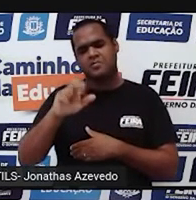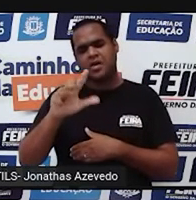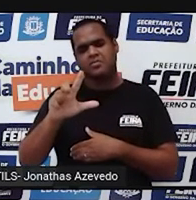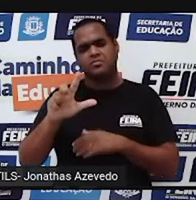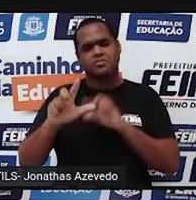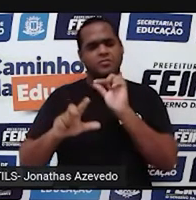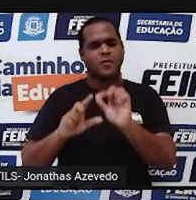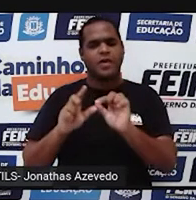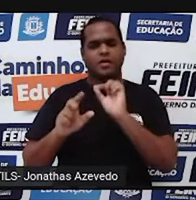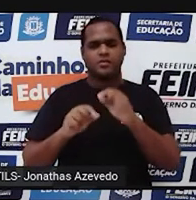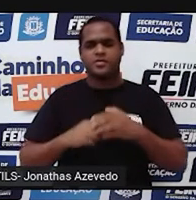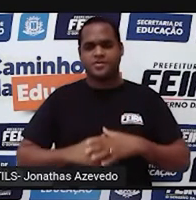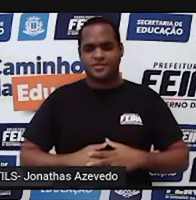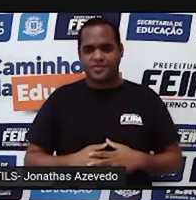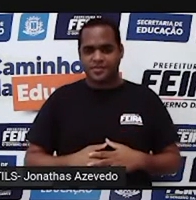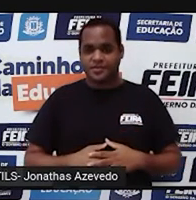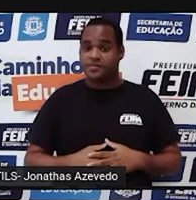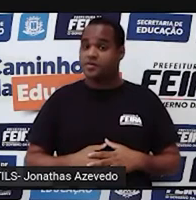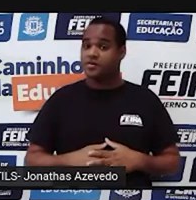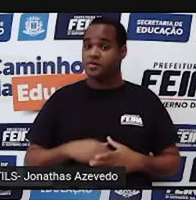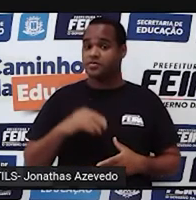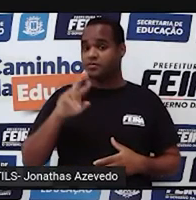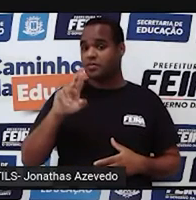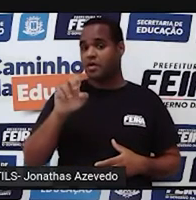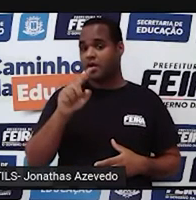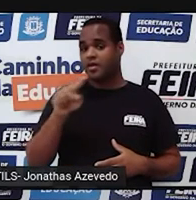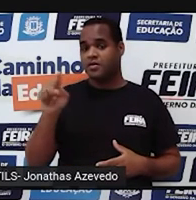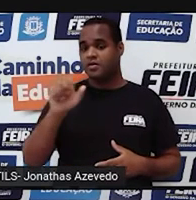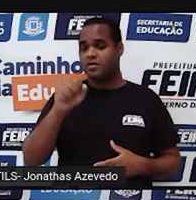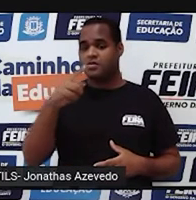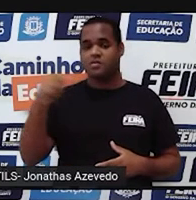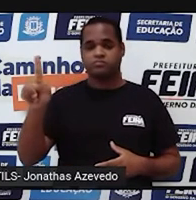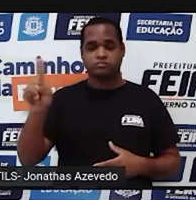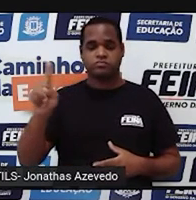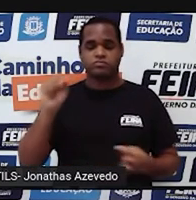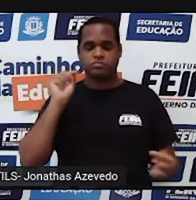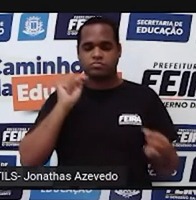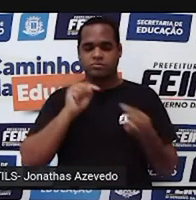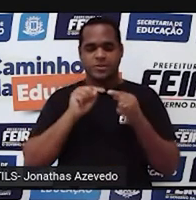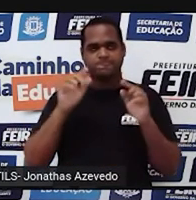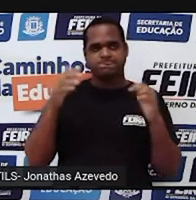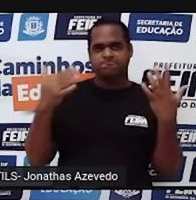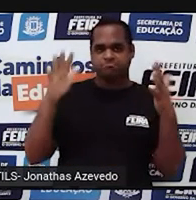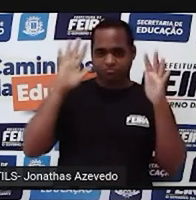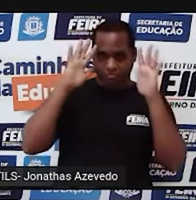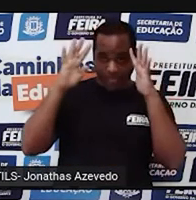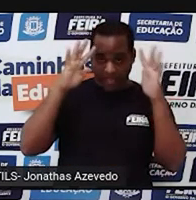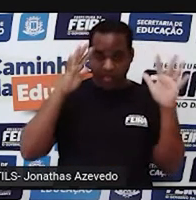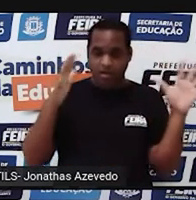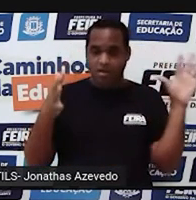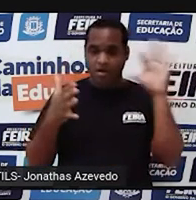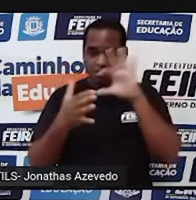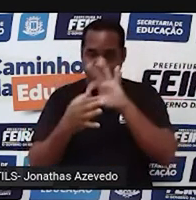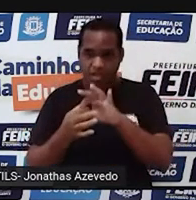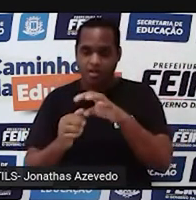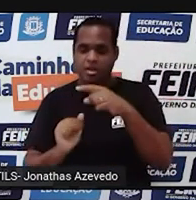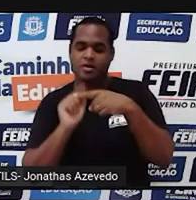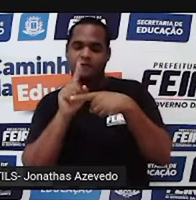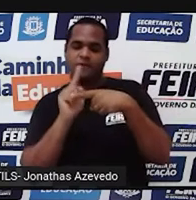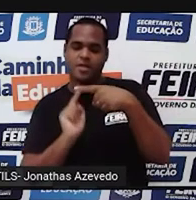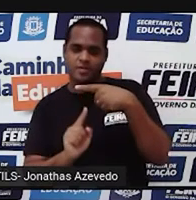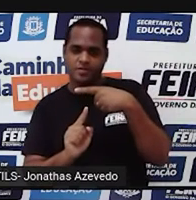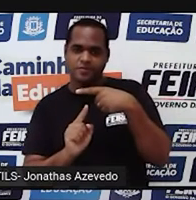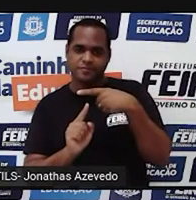Racional vem de razão. Razão é uma ideia ligada a frações.